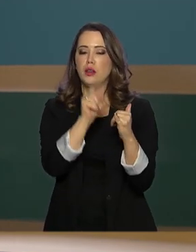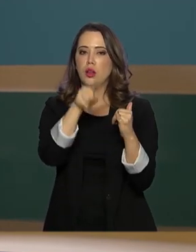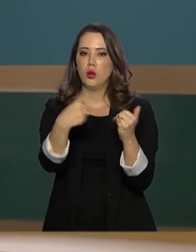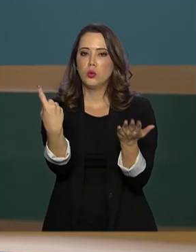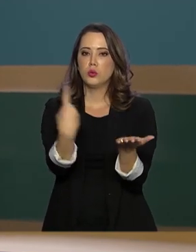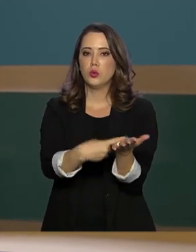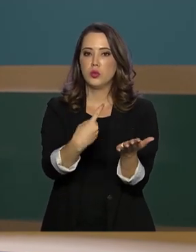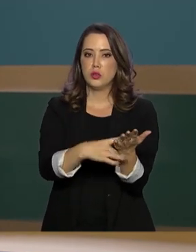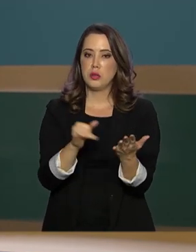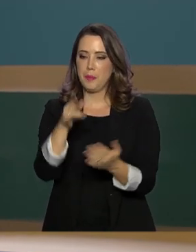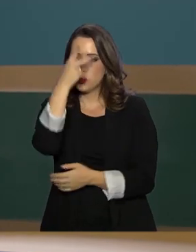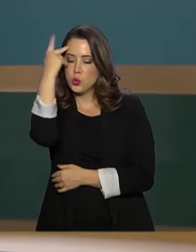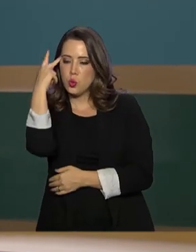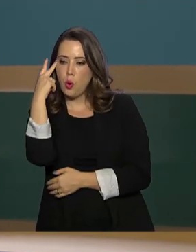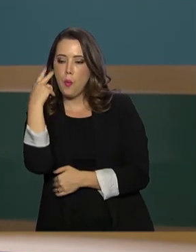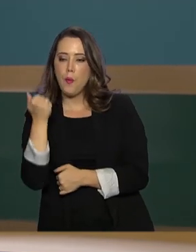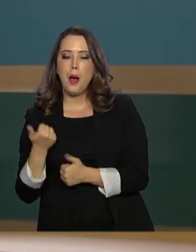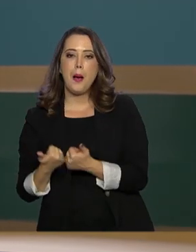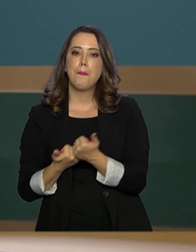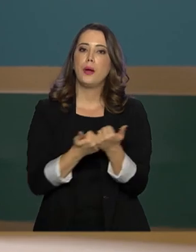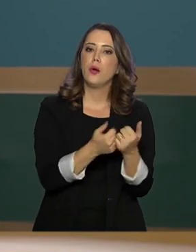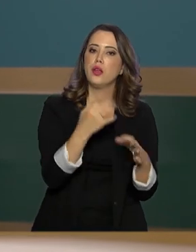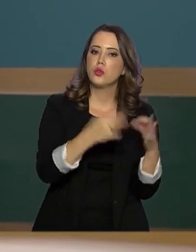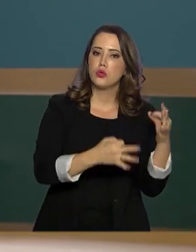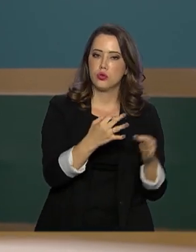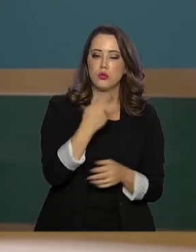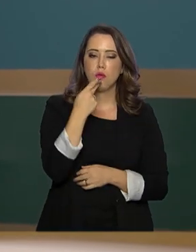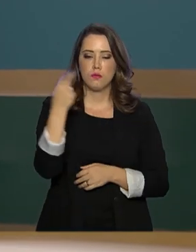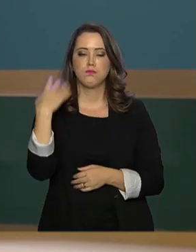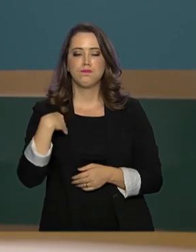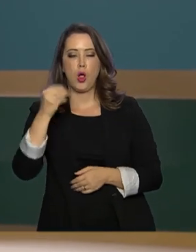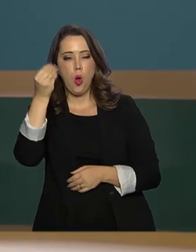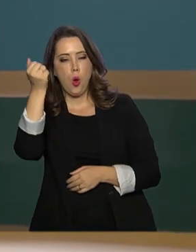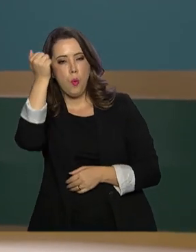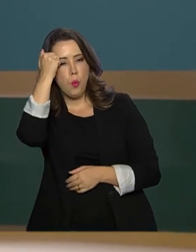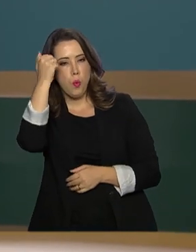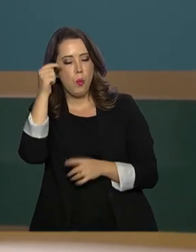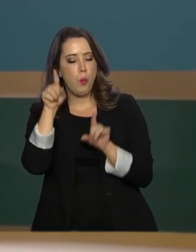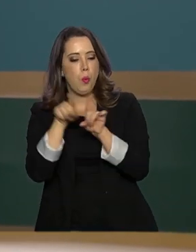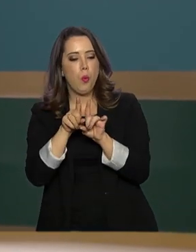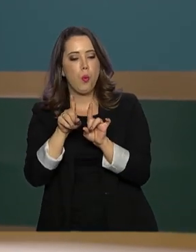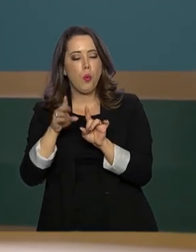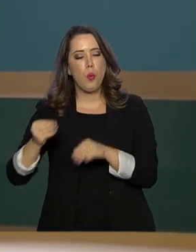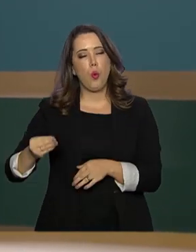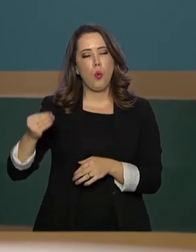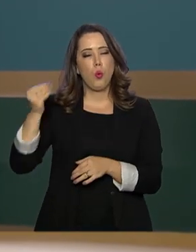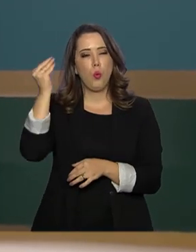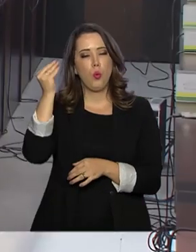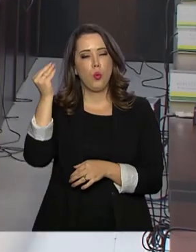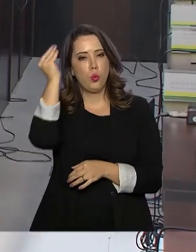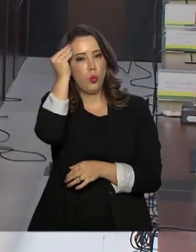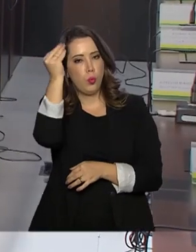investigado colabora com a Justiça ou admite culpa no processo, o que lhe garante, assim, certos benefícios.